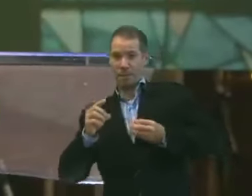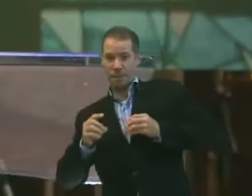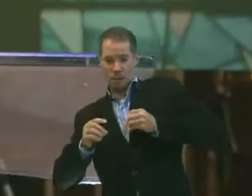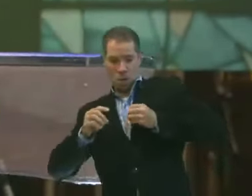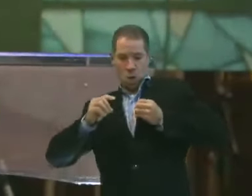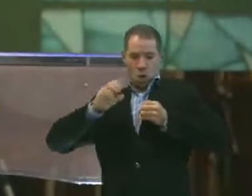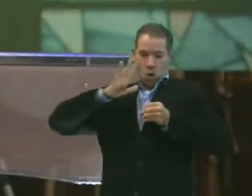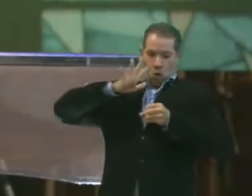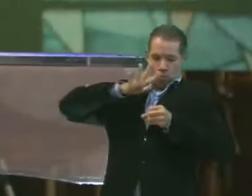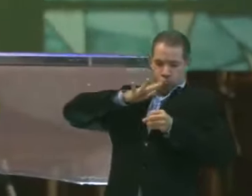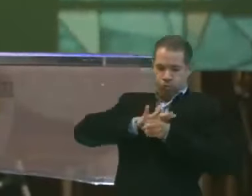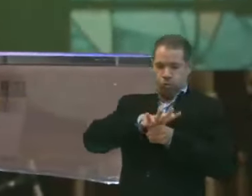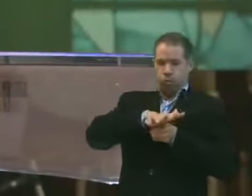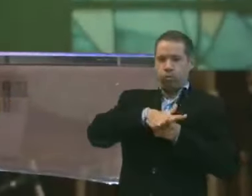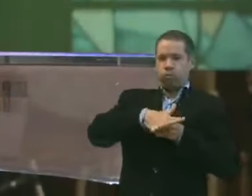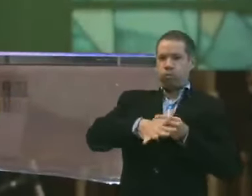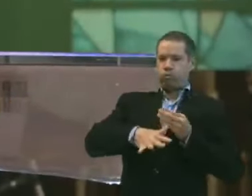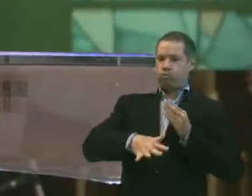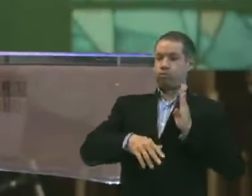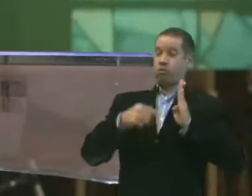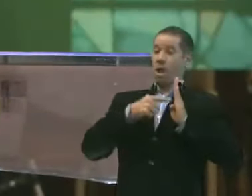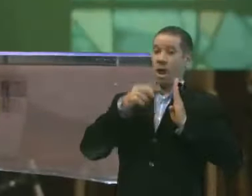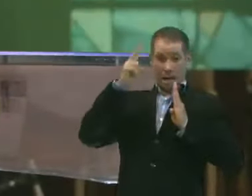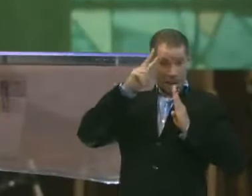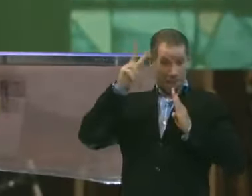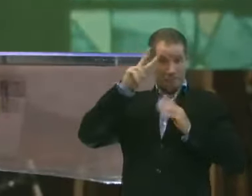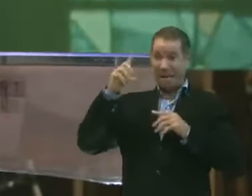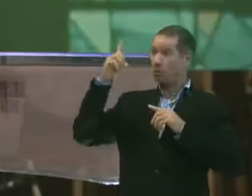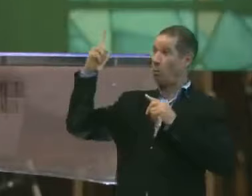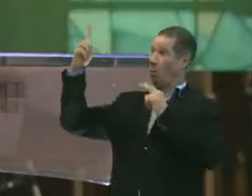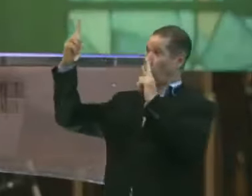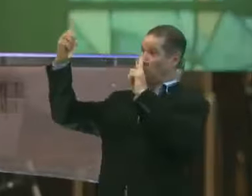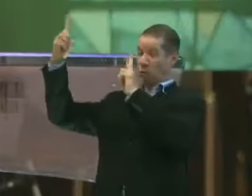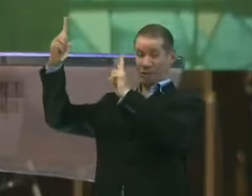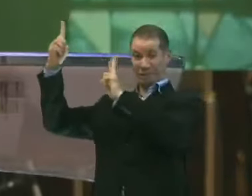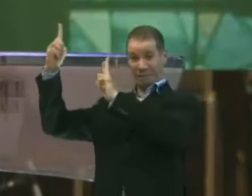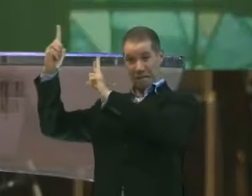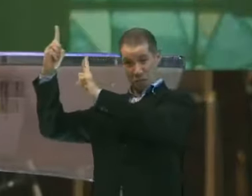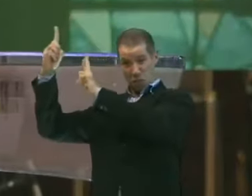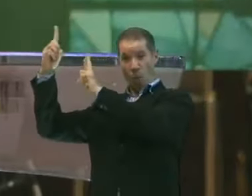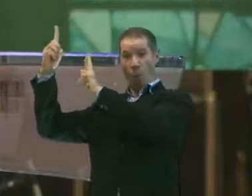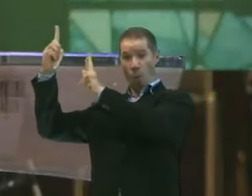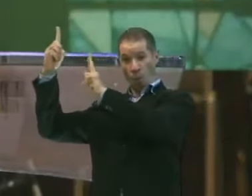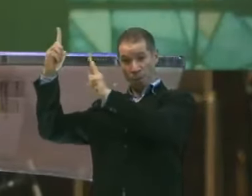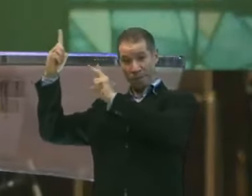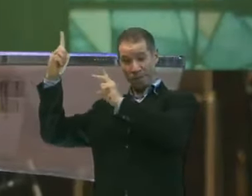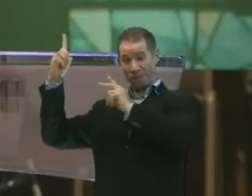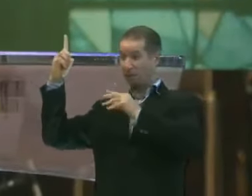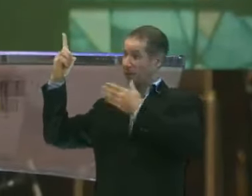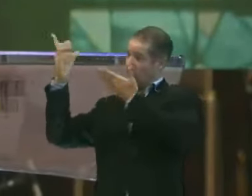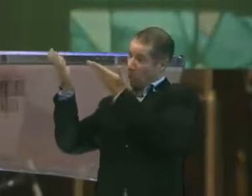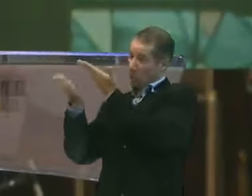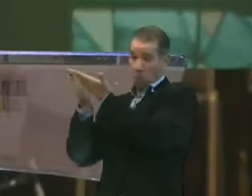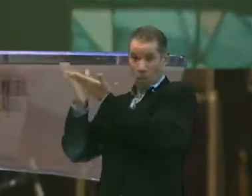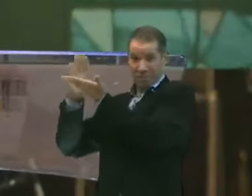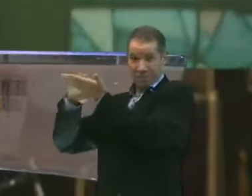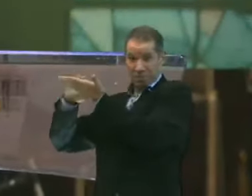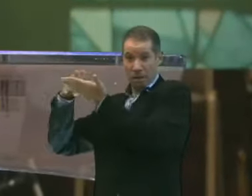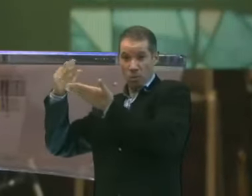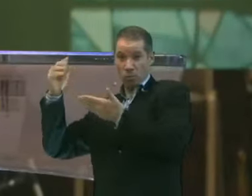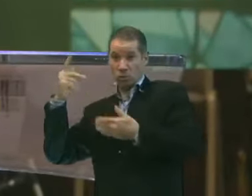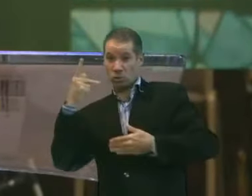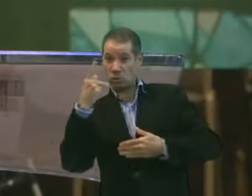esperança. Lembrando que o Senhor Deus. Está com as Suas mãos sobre você.